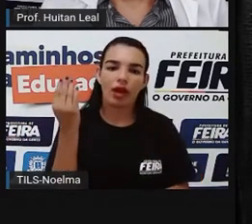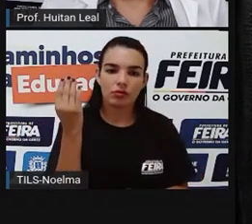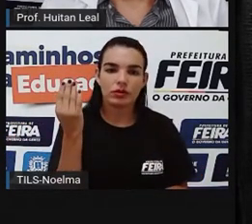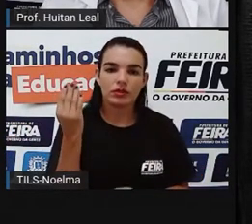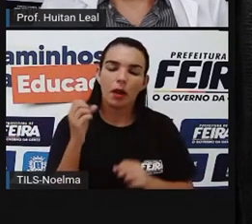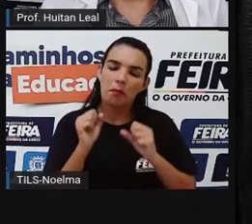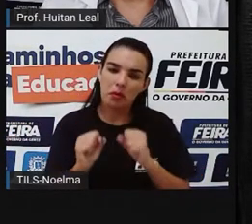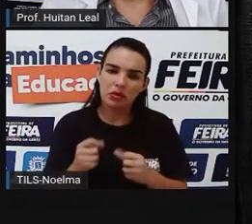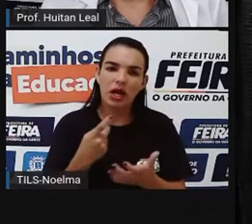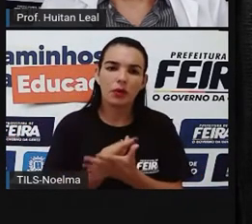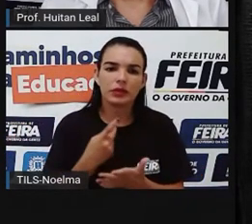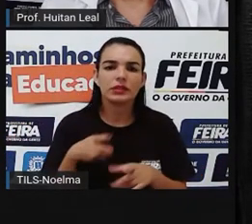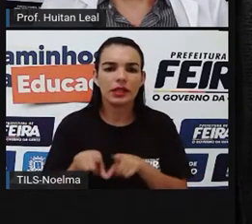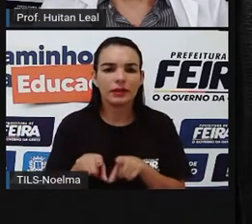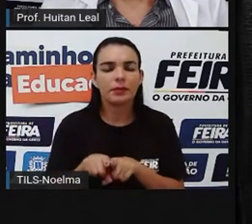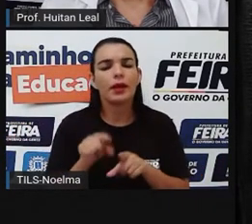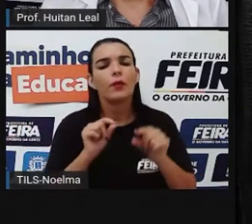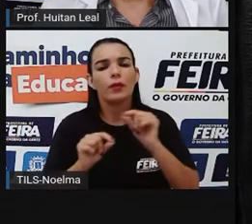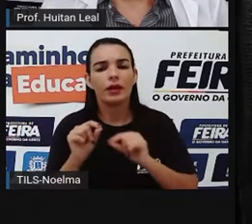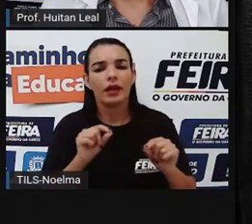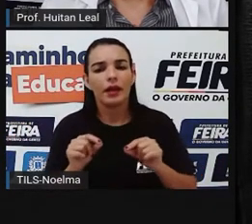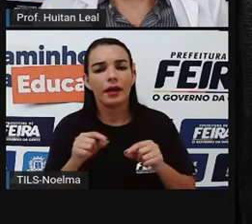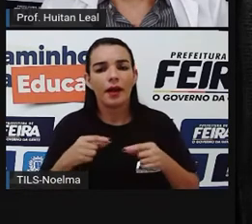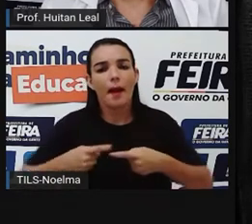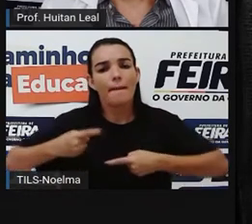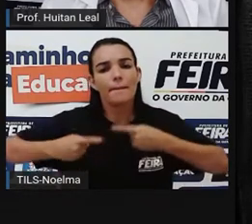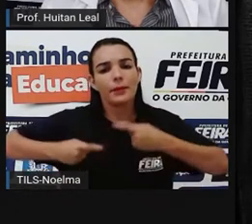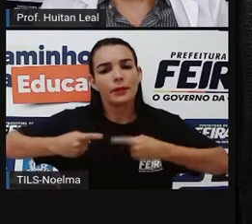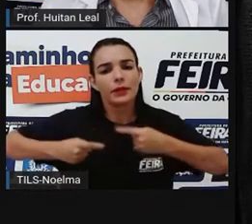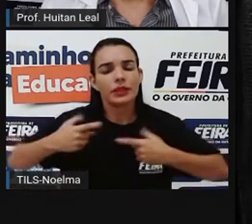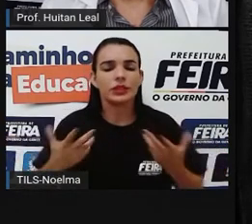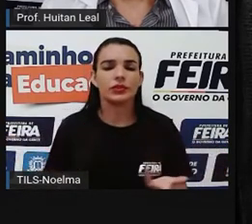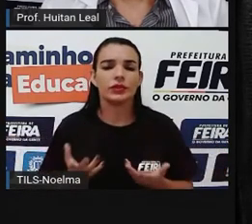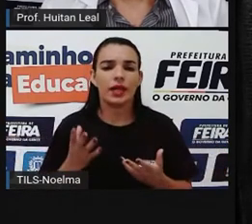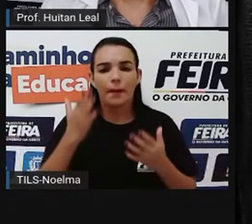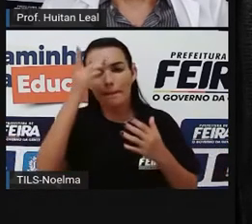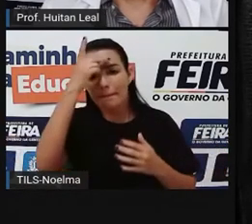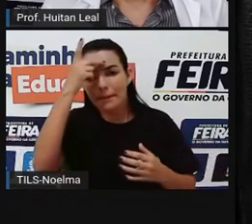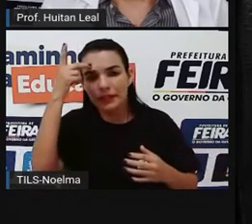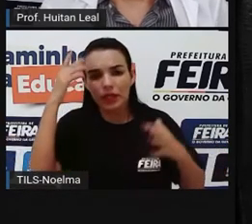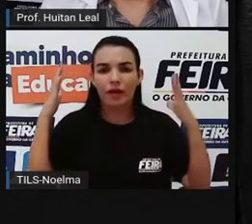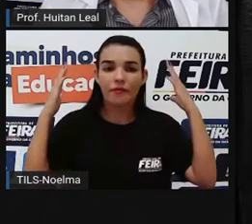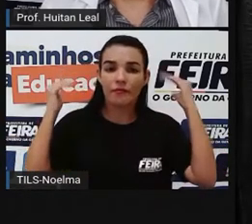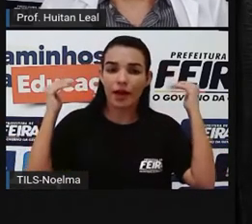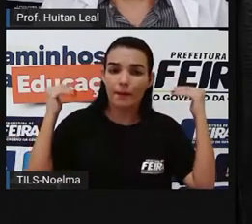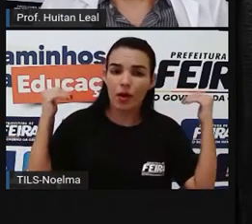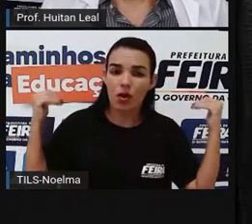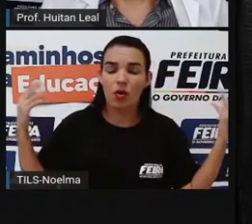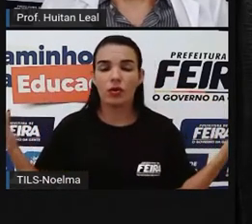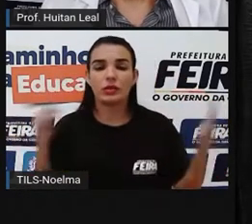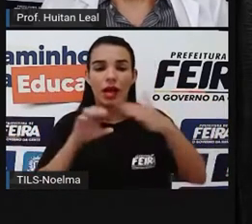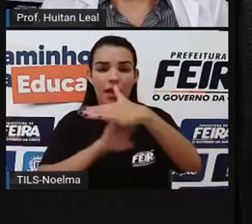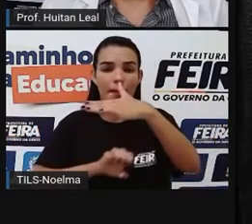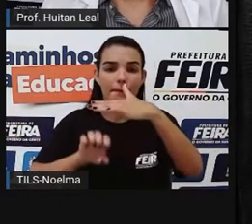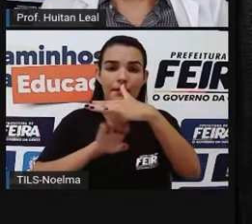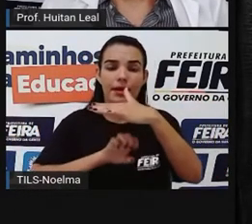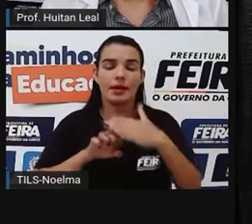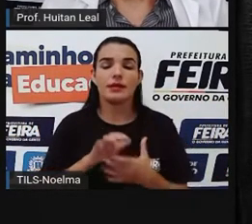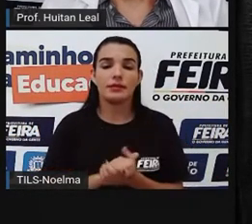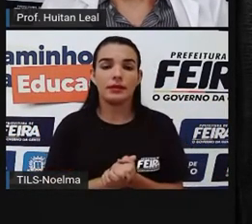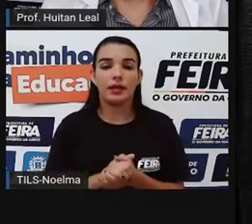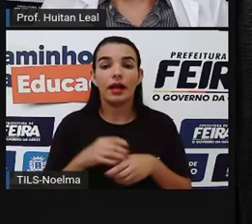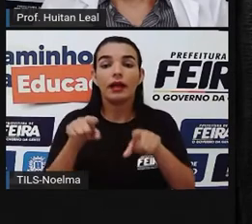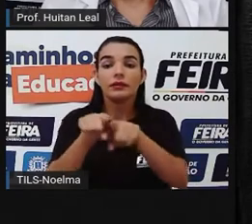famosas e na política nem se fala. para se ganhar uma eleição, hoje